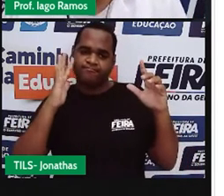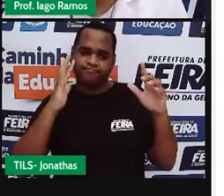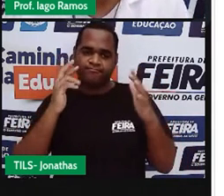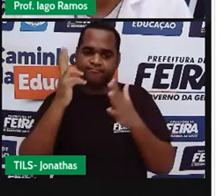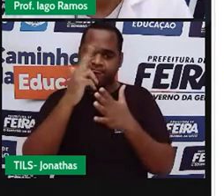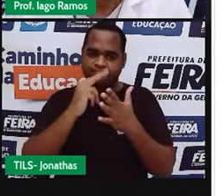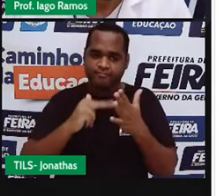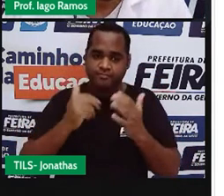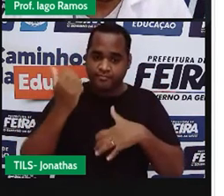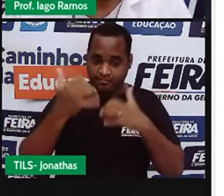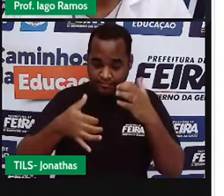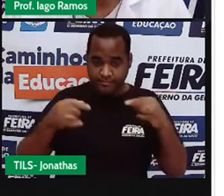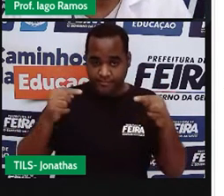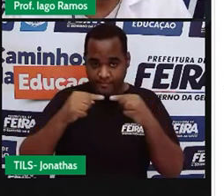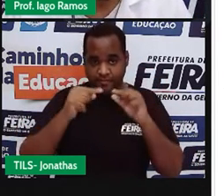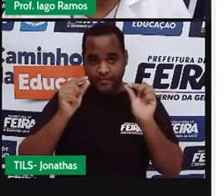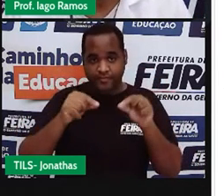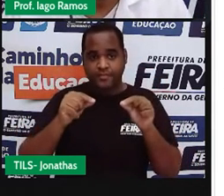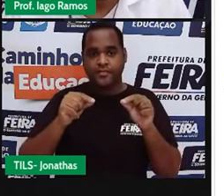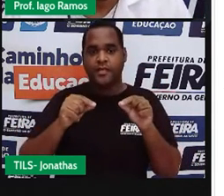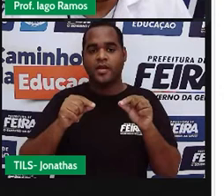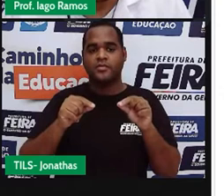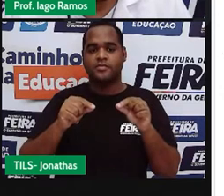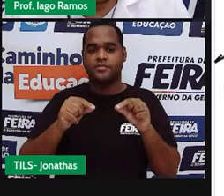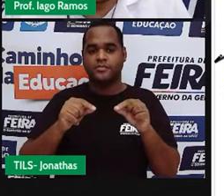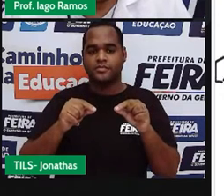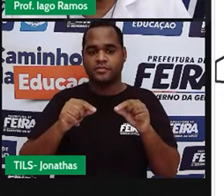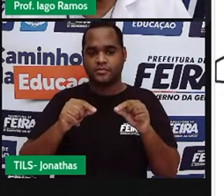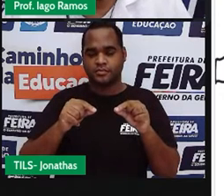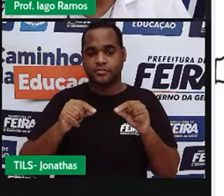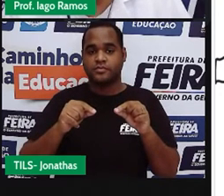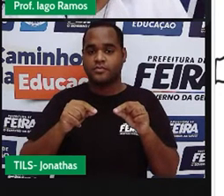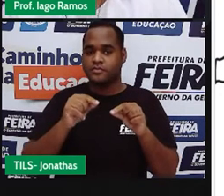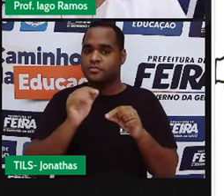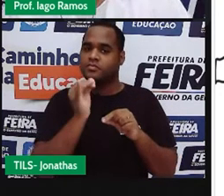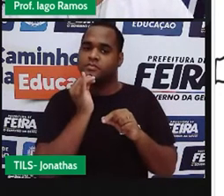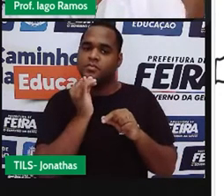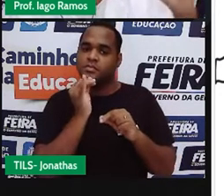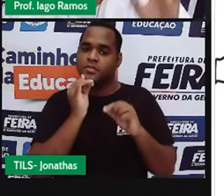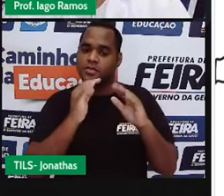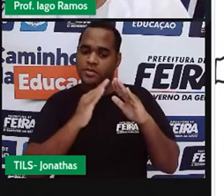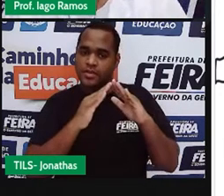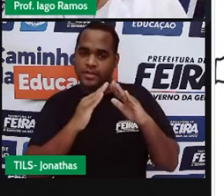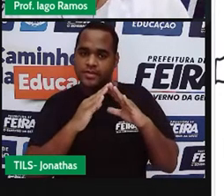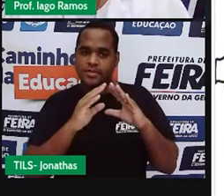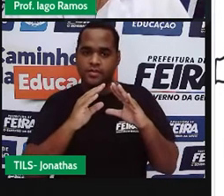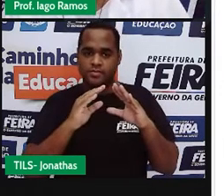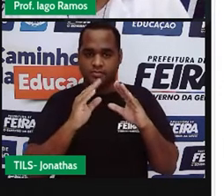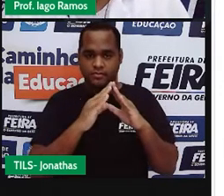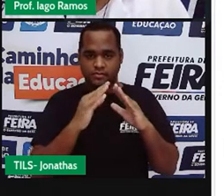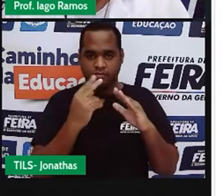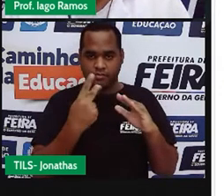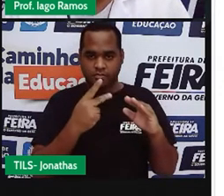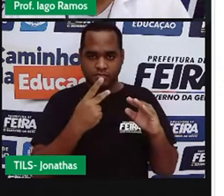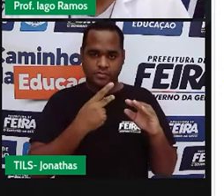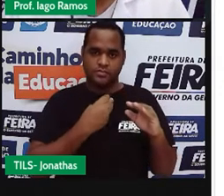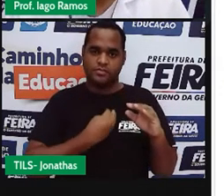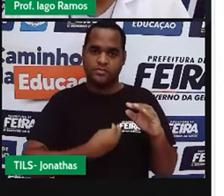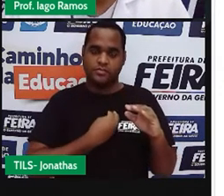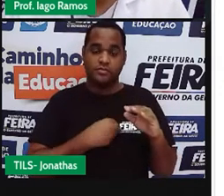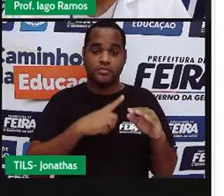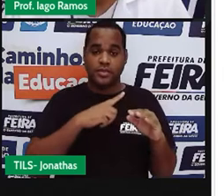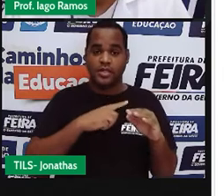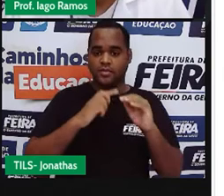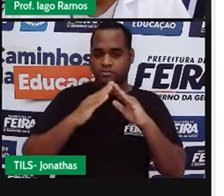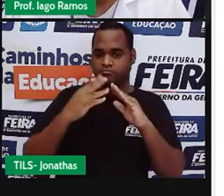Olha só, aqui vai ser uma casa que eu estou chamando de C1, casa 1. Essa